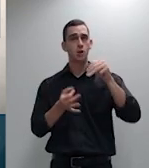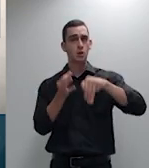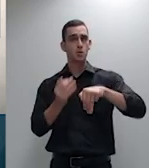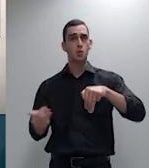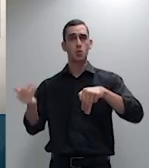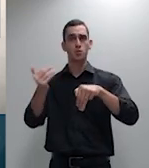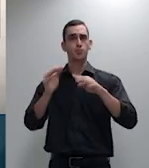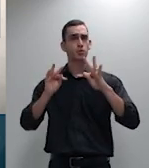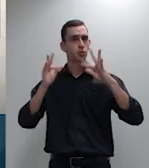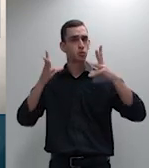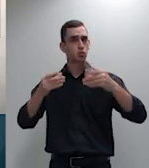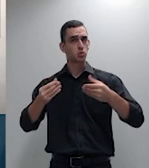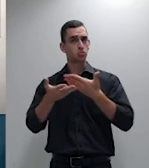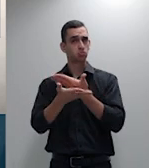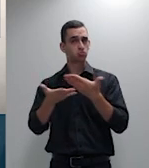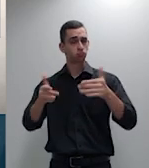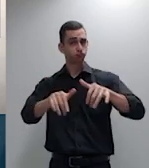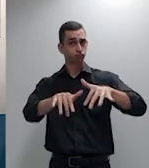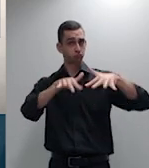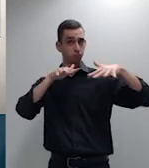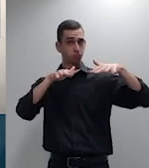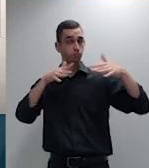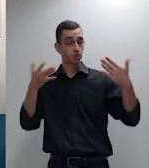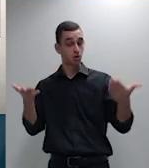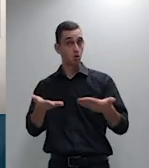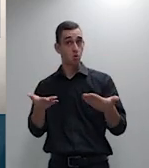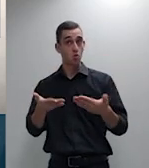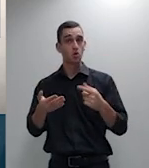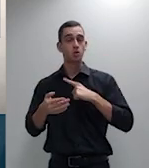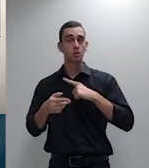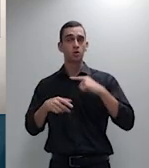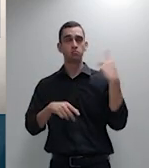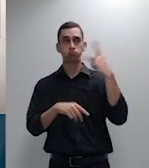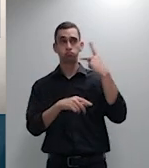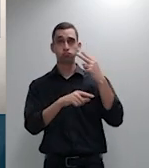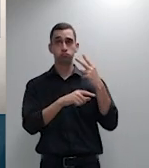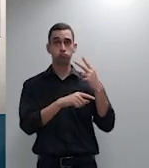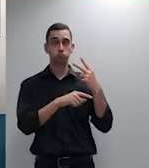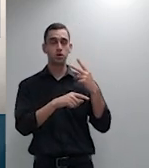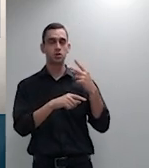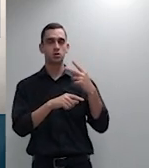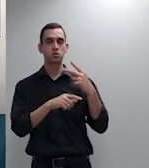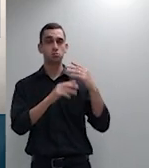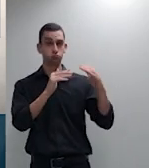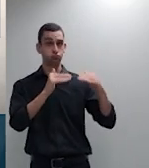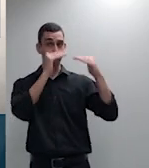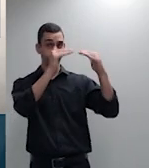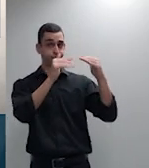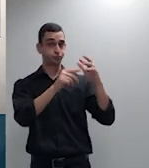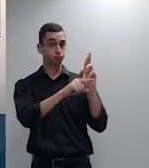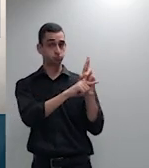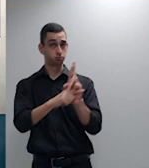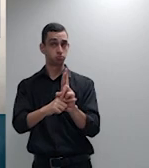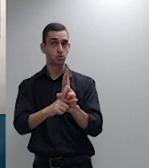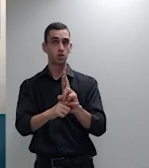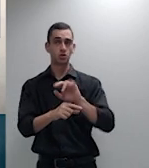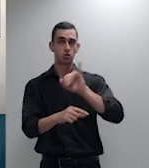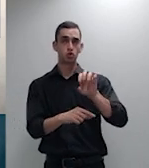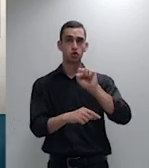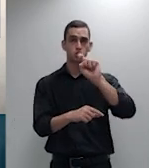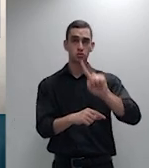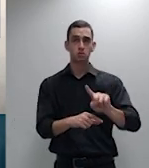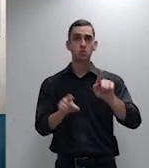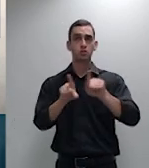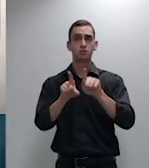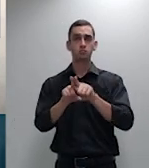excelente senhor subprocurador de jorna de república e o doutor Arnaldo Vossipian procurador de justiça do estado de São Paulo recebam as homenagens da defensoria